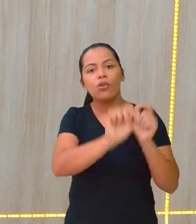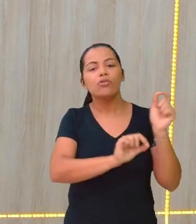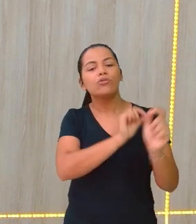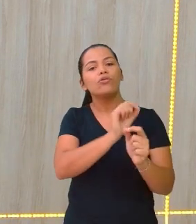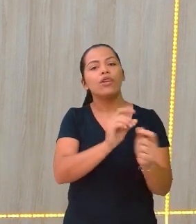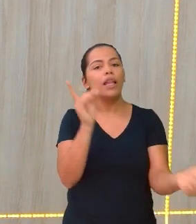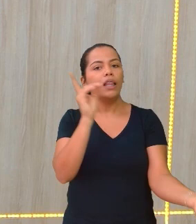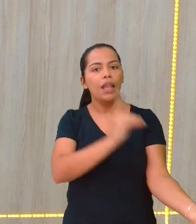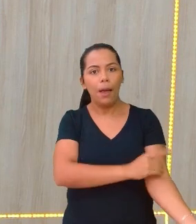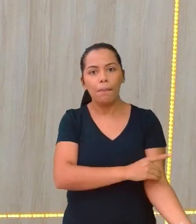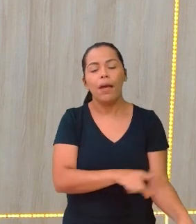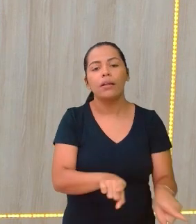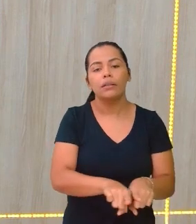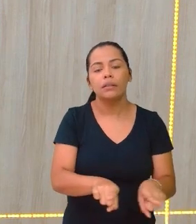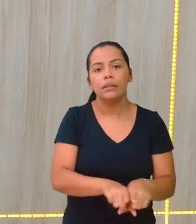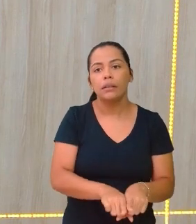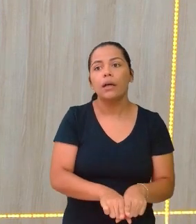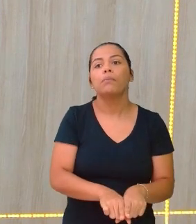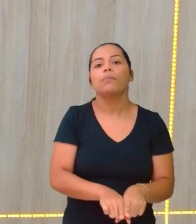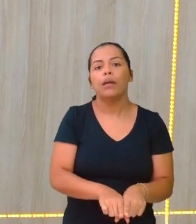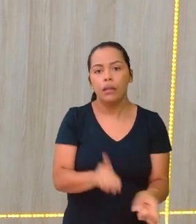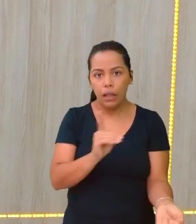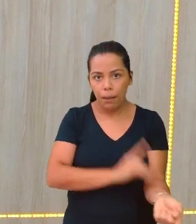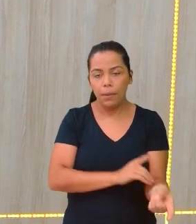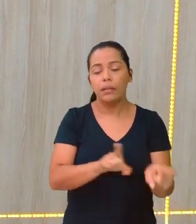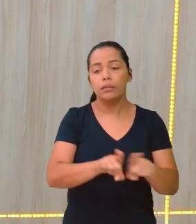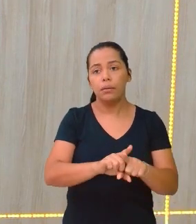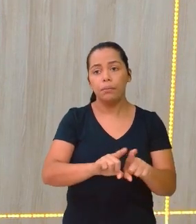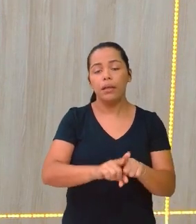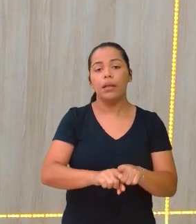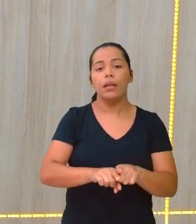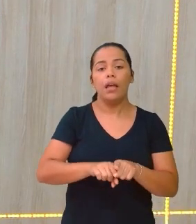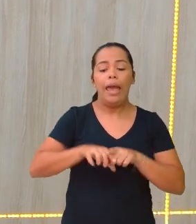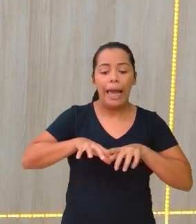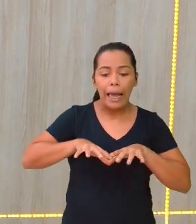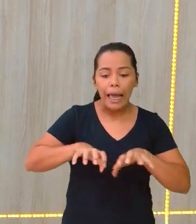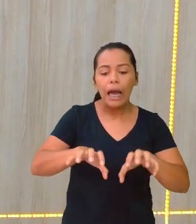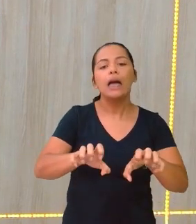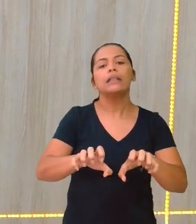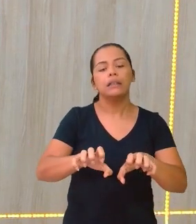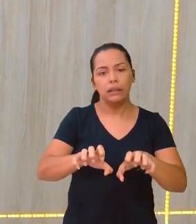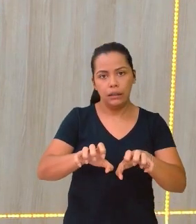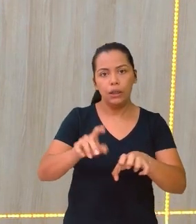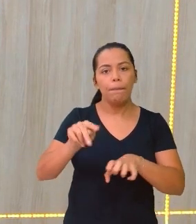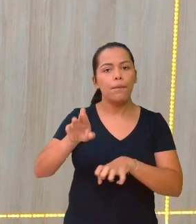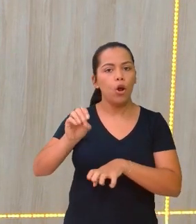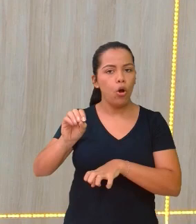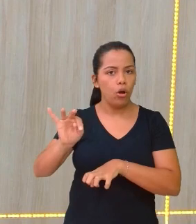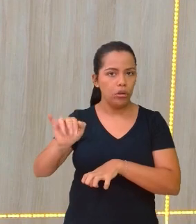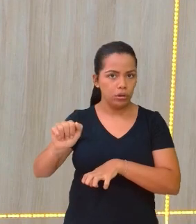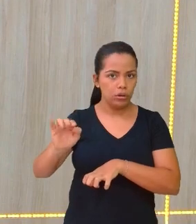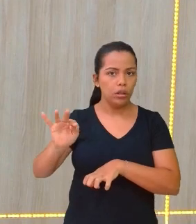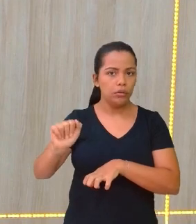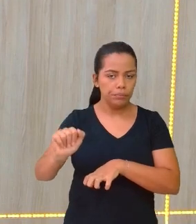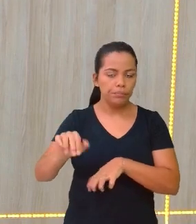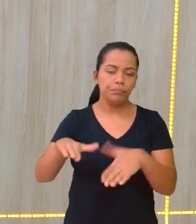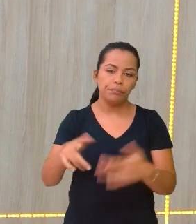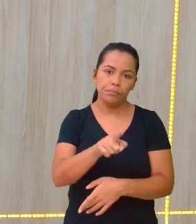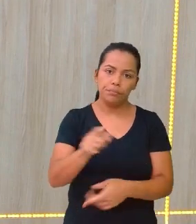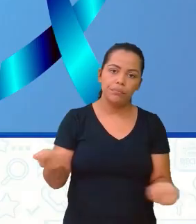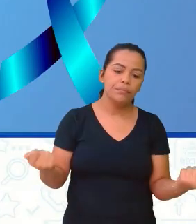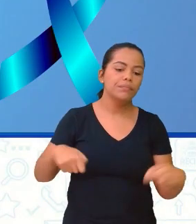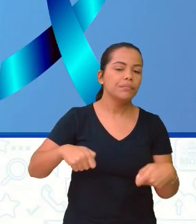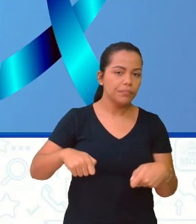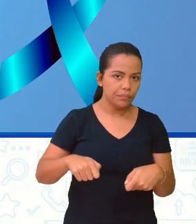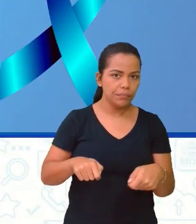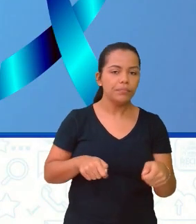próstata. Lembrando a vocês que em relação aí à questão do diabetes, vocês devem procurar, nesse período principalmente,